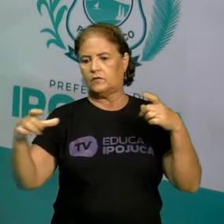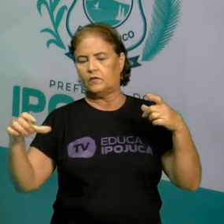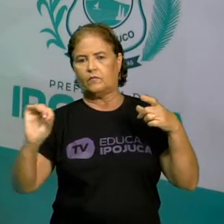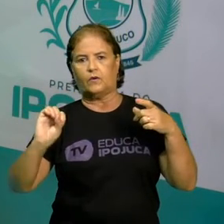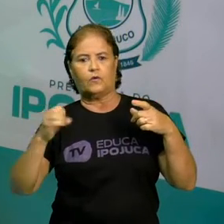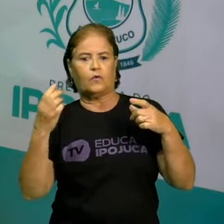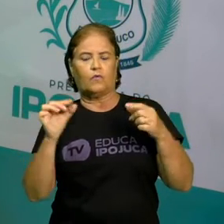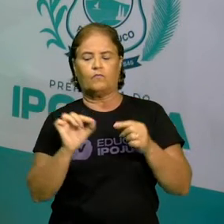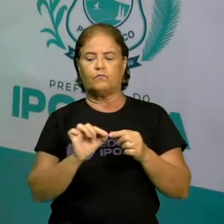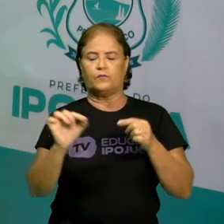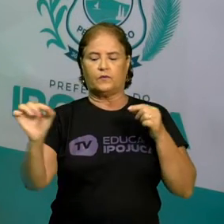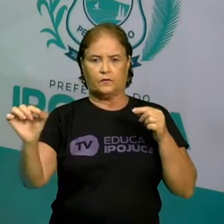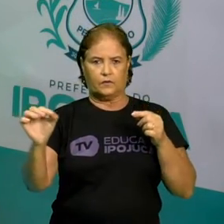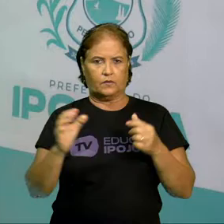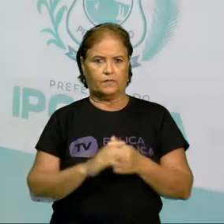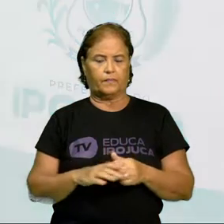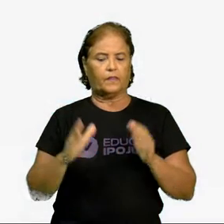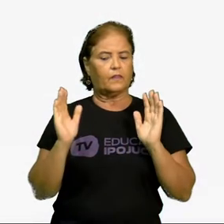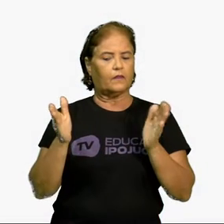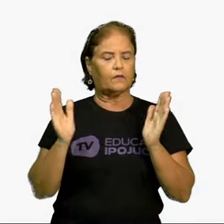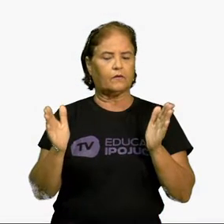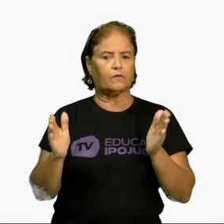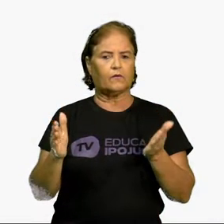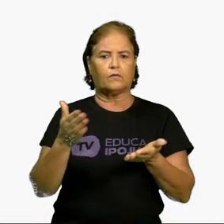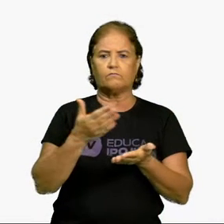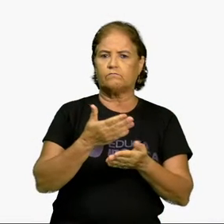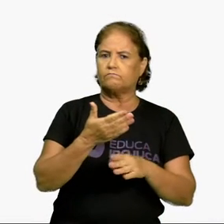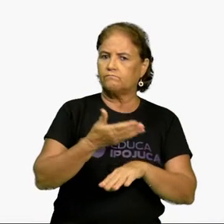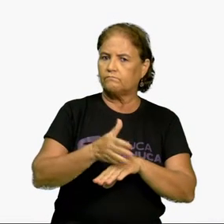praticar um pouco. Vamos praticar um pouco?